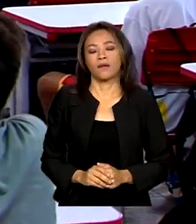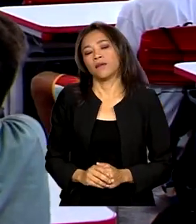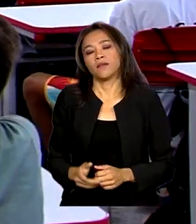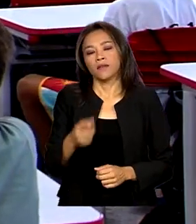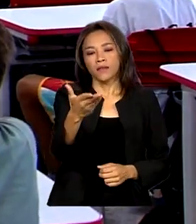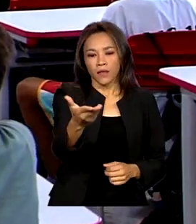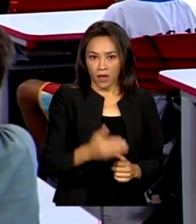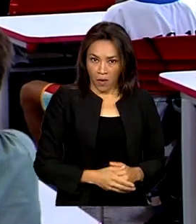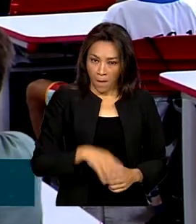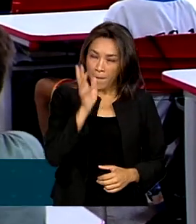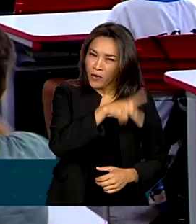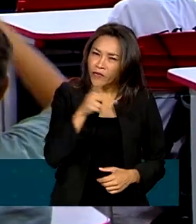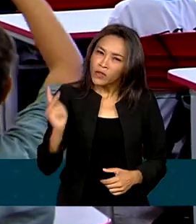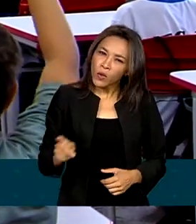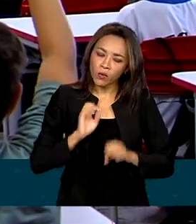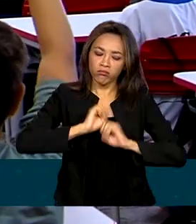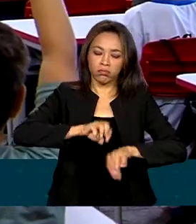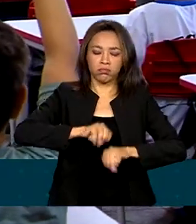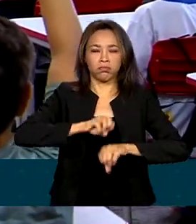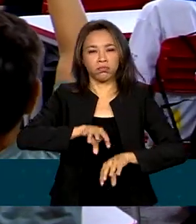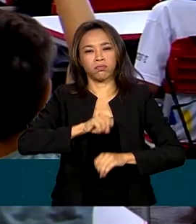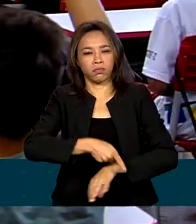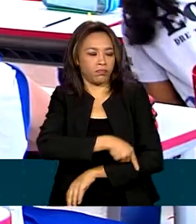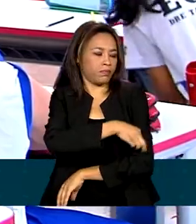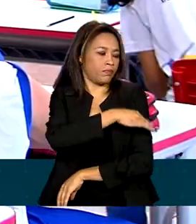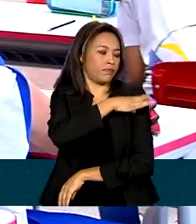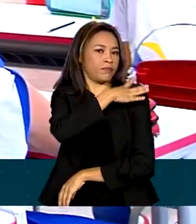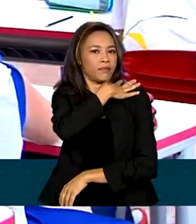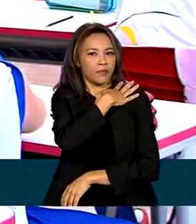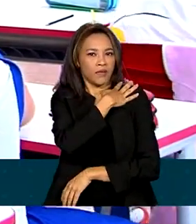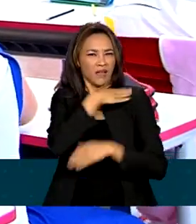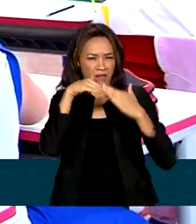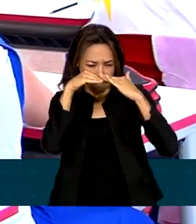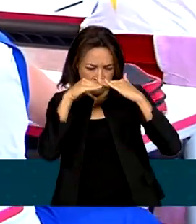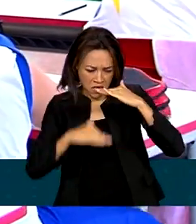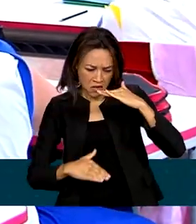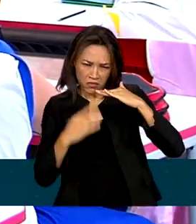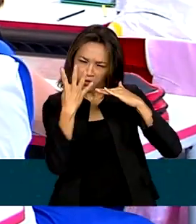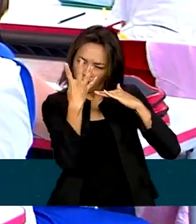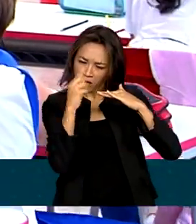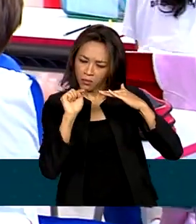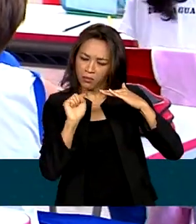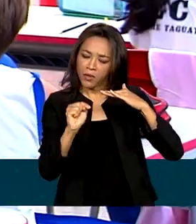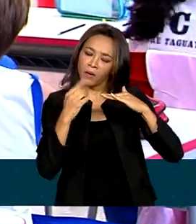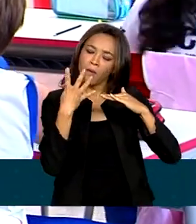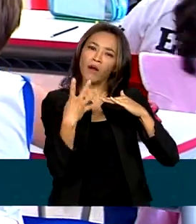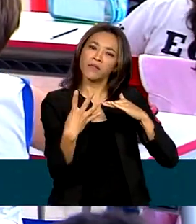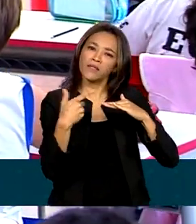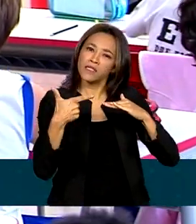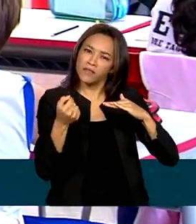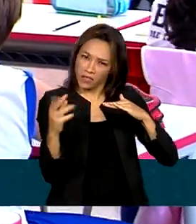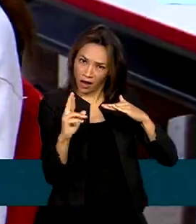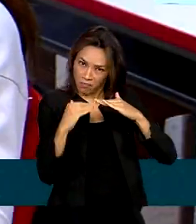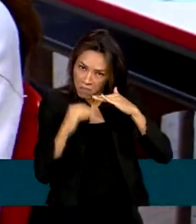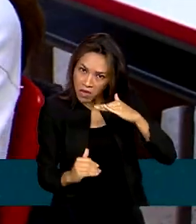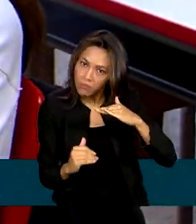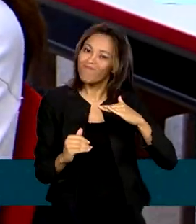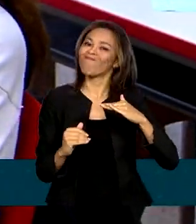Nenhum professor da educação básica da rede pública pode ganhar menos de R$.420